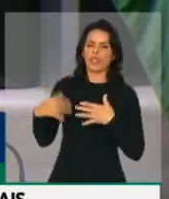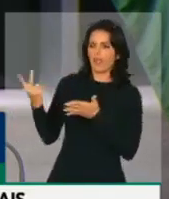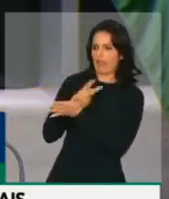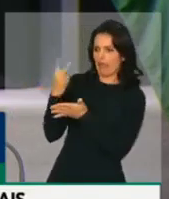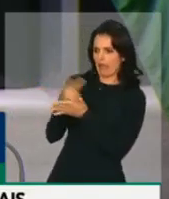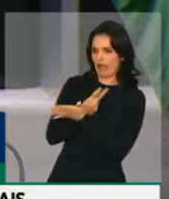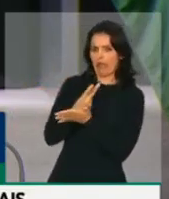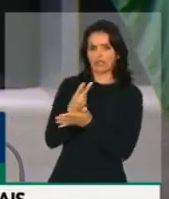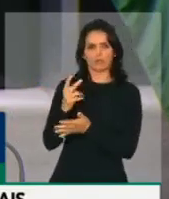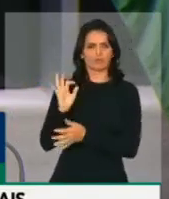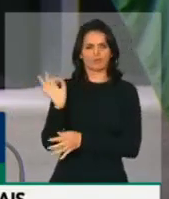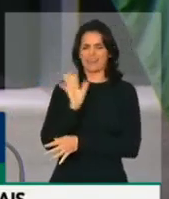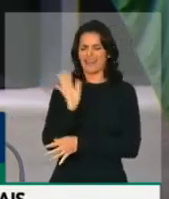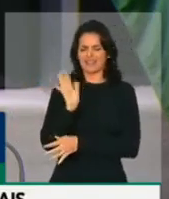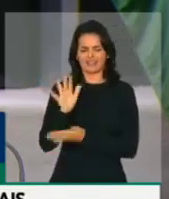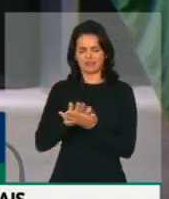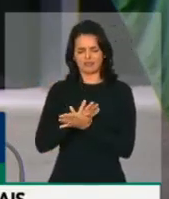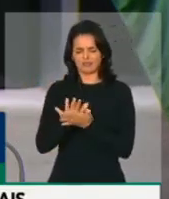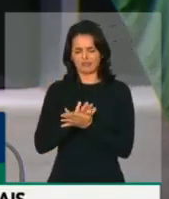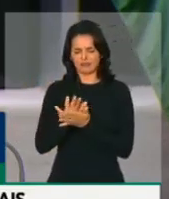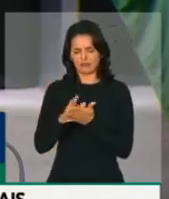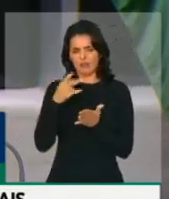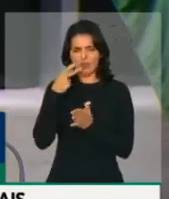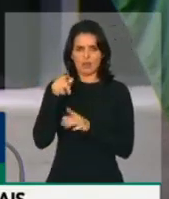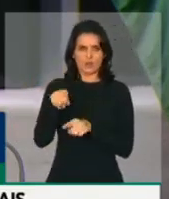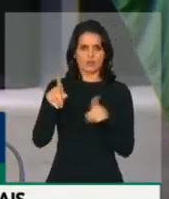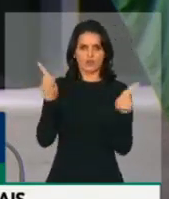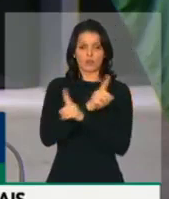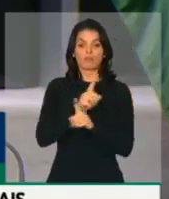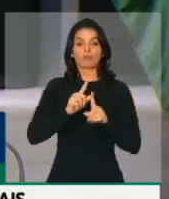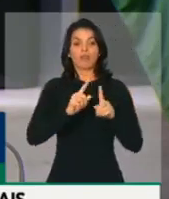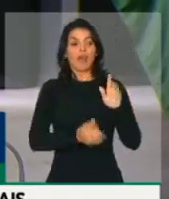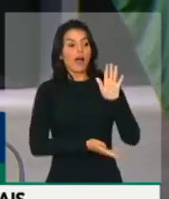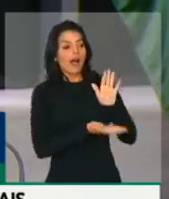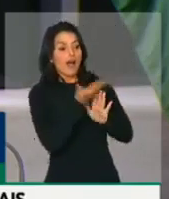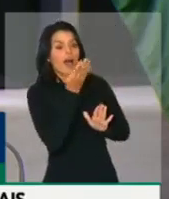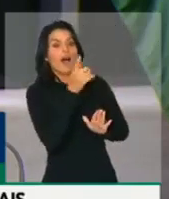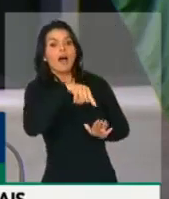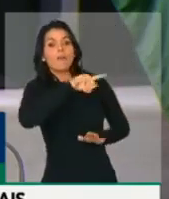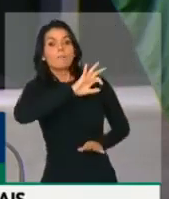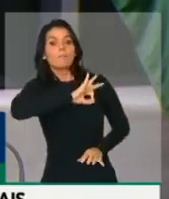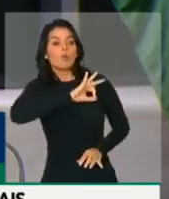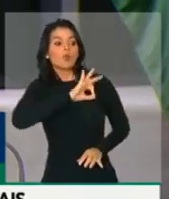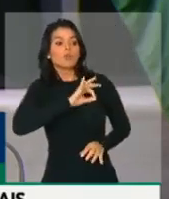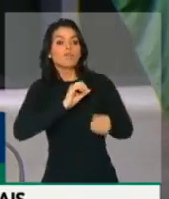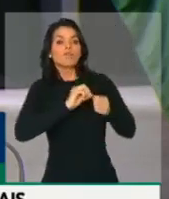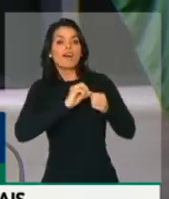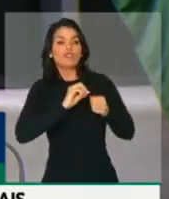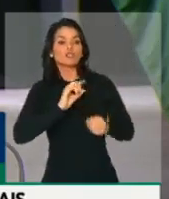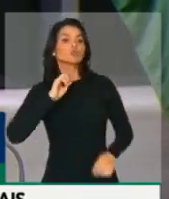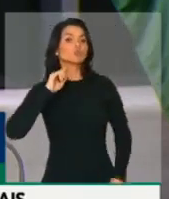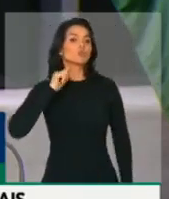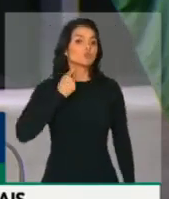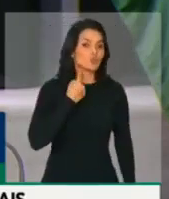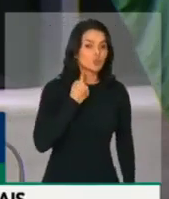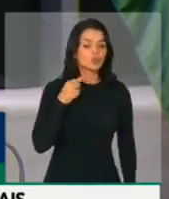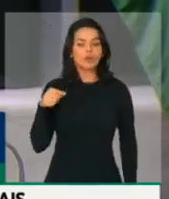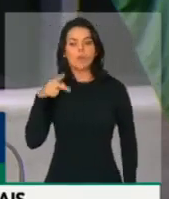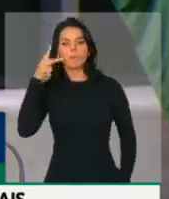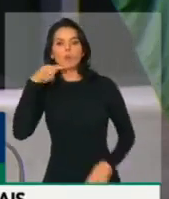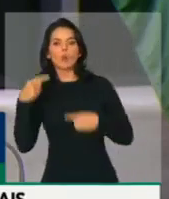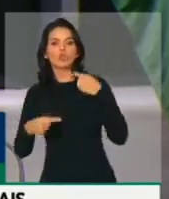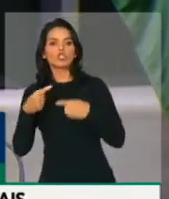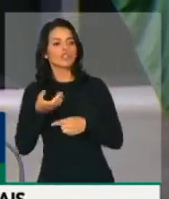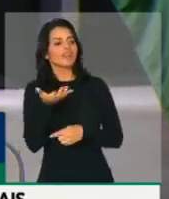segurança pública. não é isso. Mas muitas vezes a polícia faz o papel sujo que a política quer e exige que se